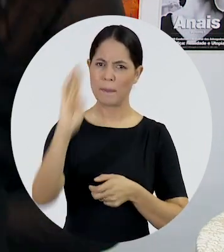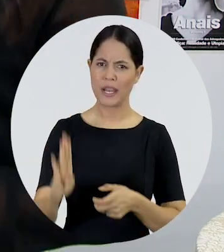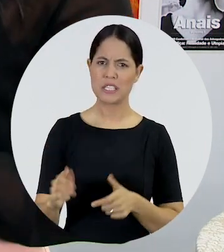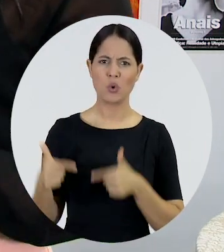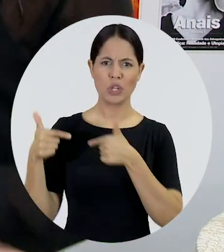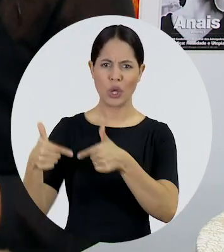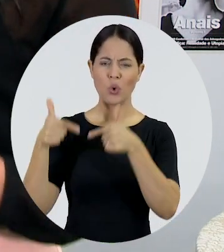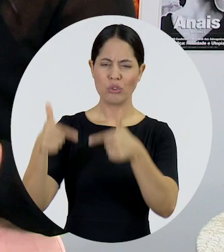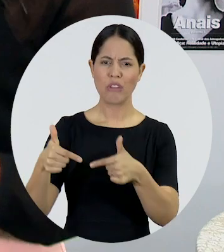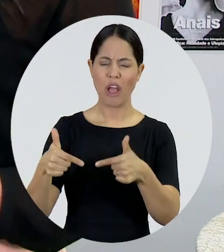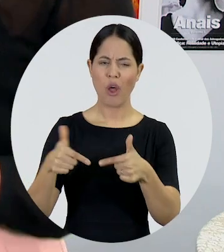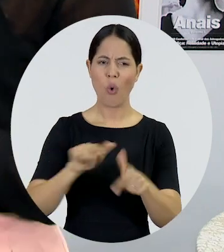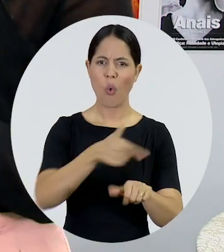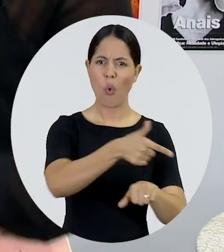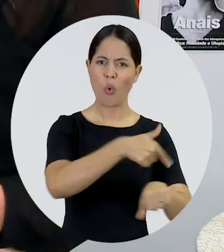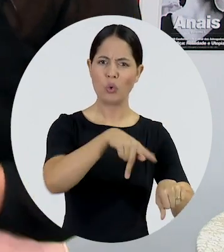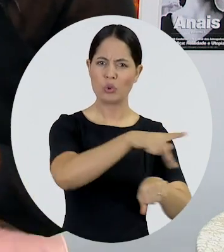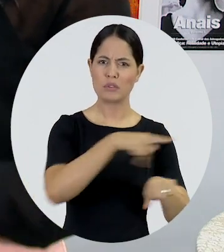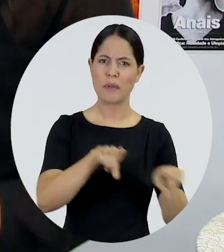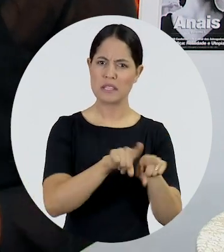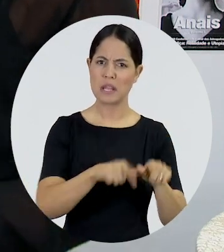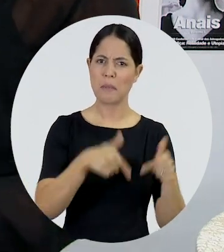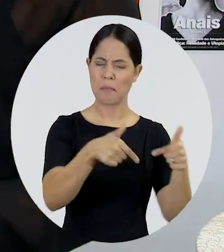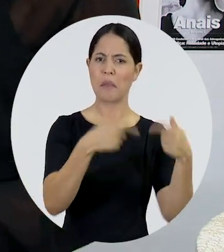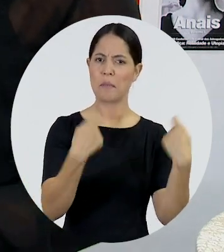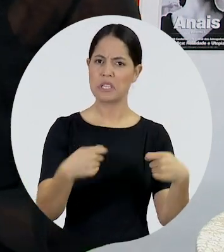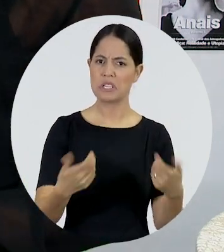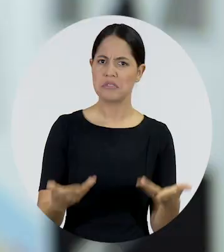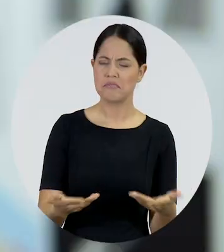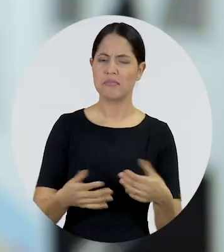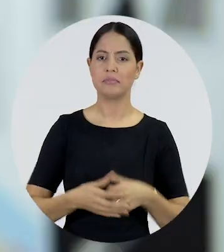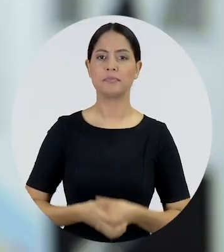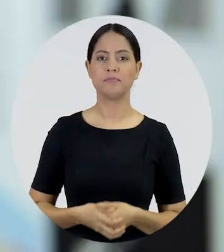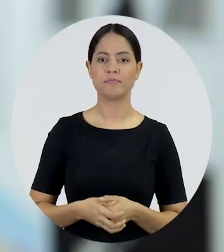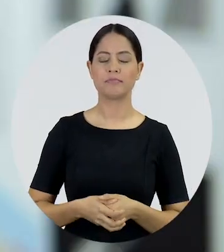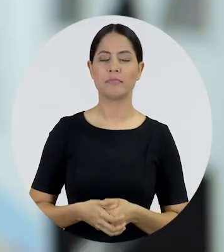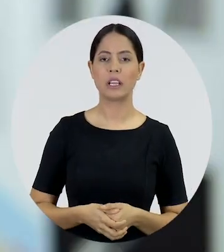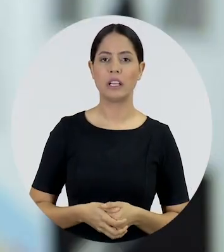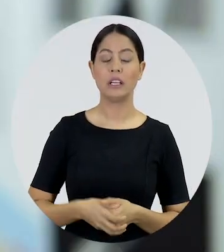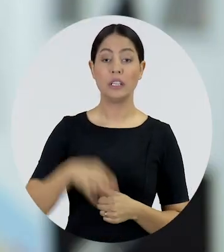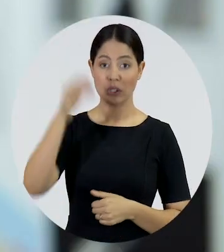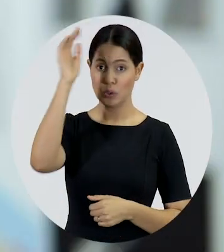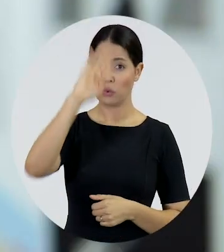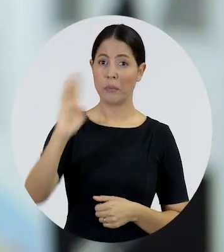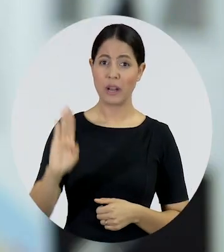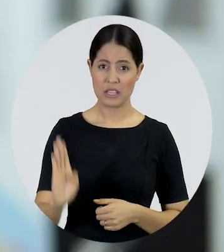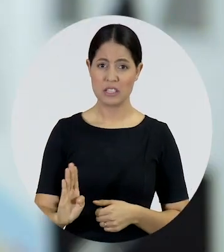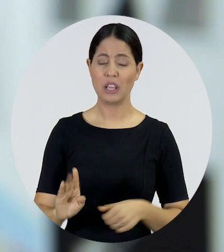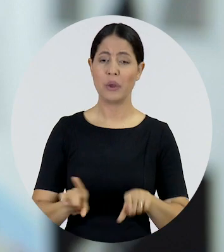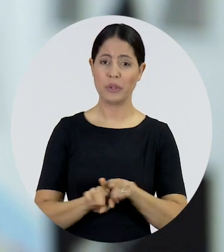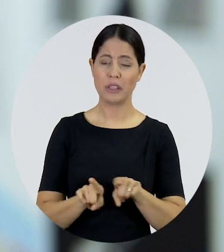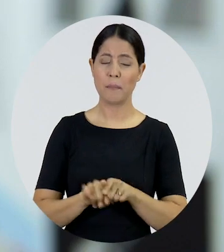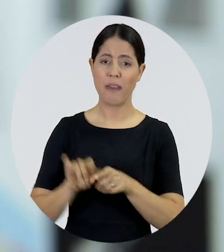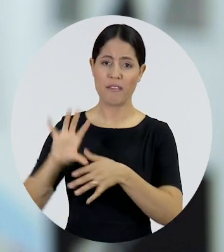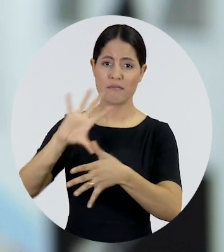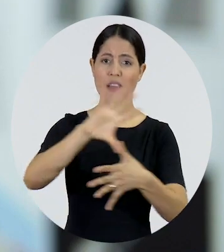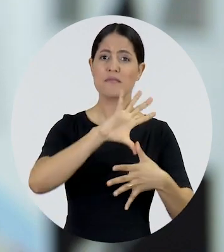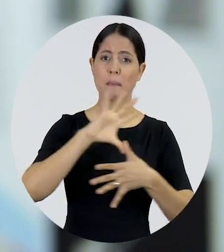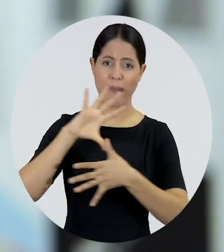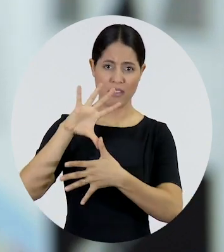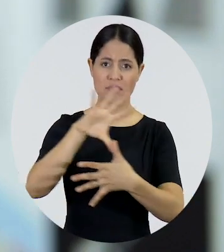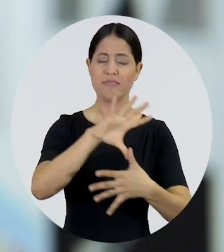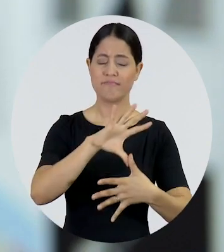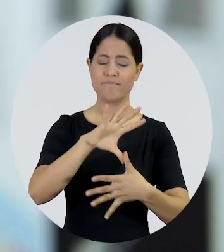no Brasil ou não? Diversos países estão passando por esta mesma situação. Vejo no Brasil e nas Américas um